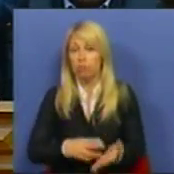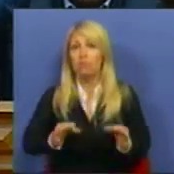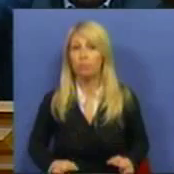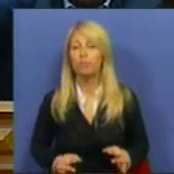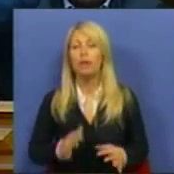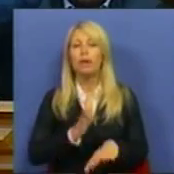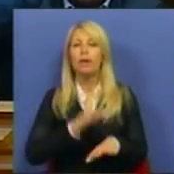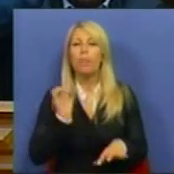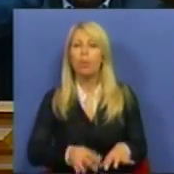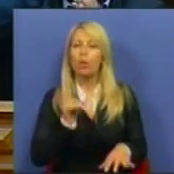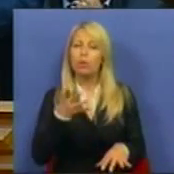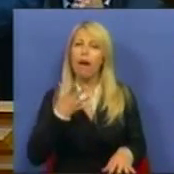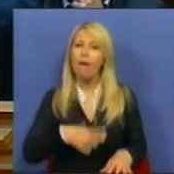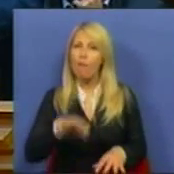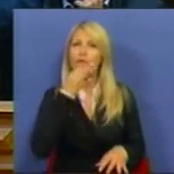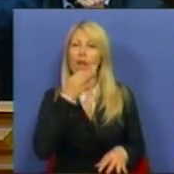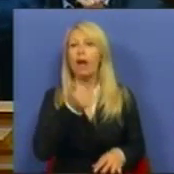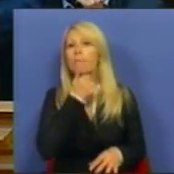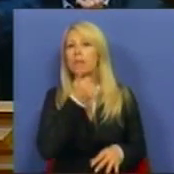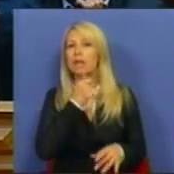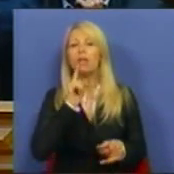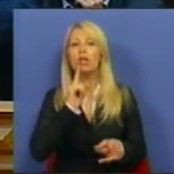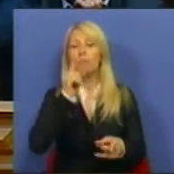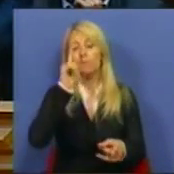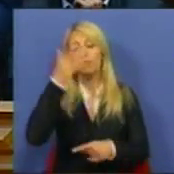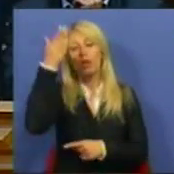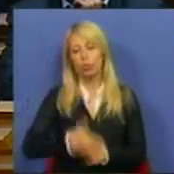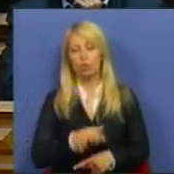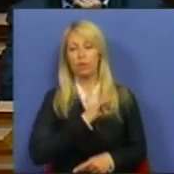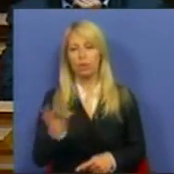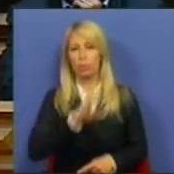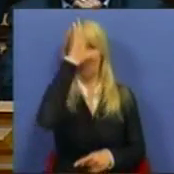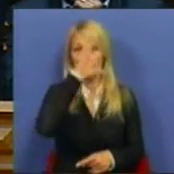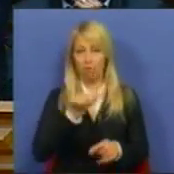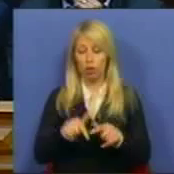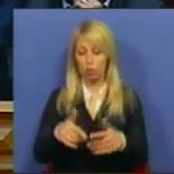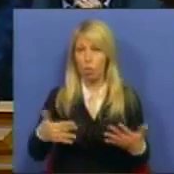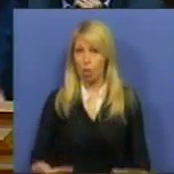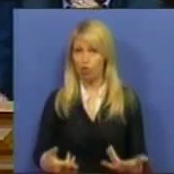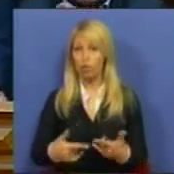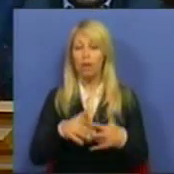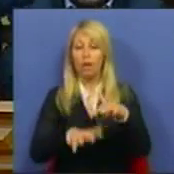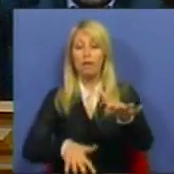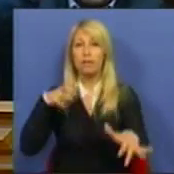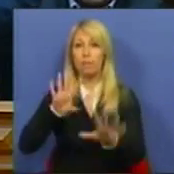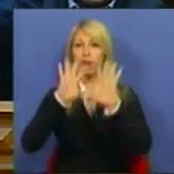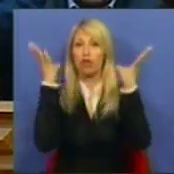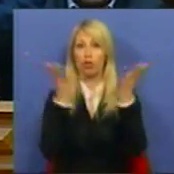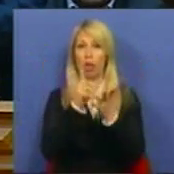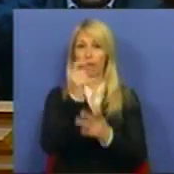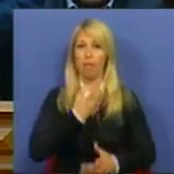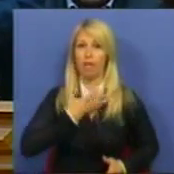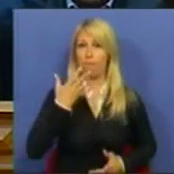falar de medidas de justiça, Sr. Primeiro-Ministro. Hoje a Assembleia Geral da EDP, que já aqui foi